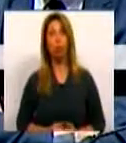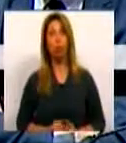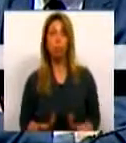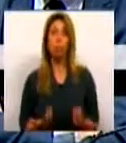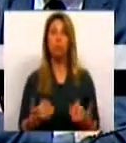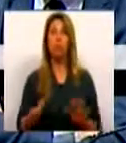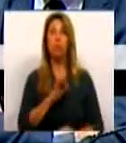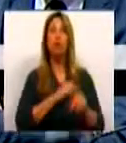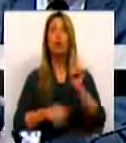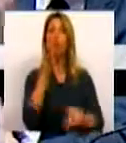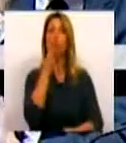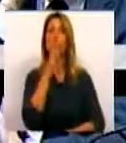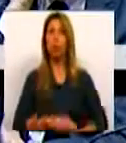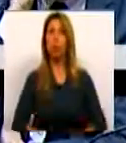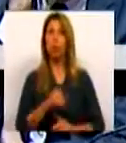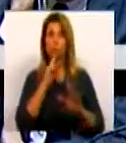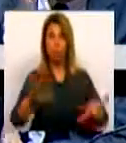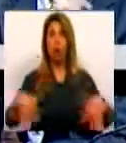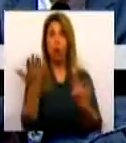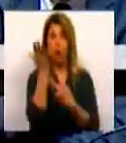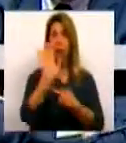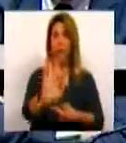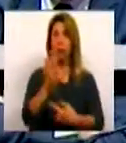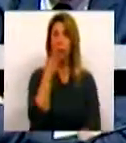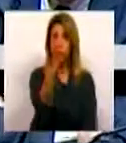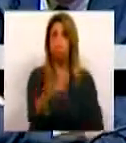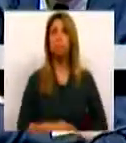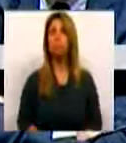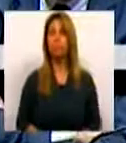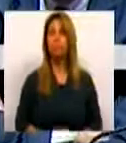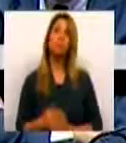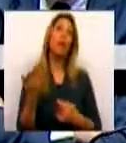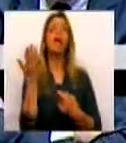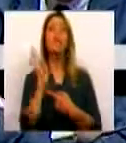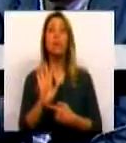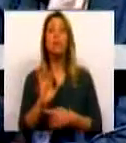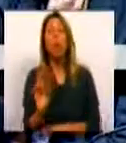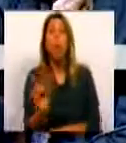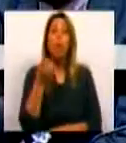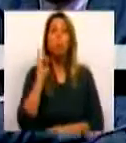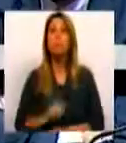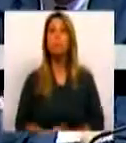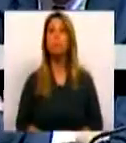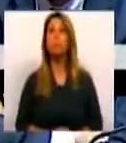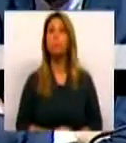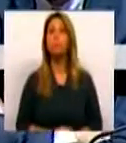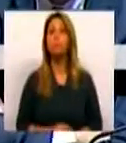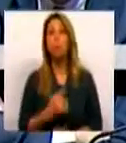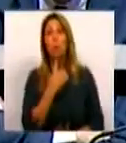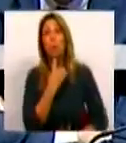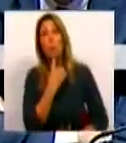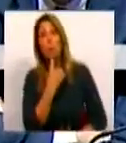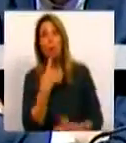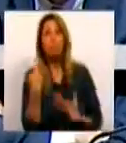mas, senhores deputados, eu posso dar um exemplo que é um exemplo talvez demasiado paroquial,